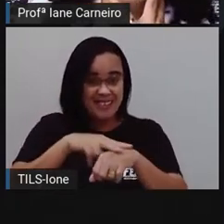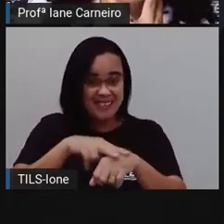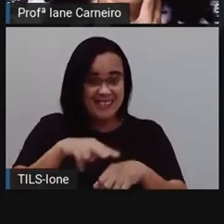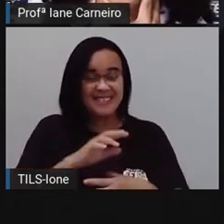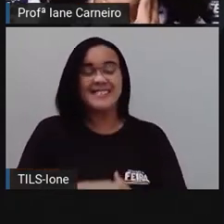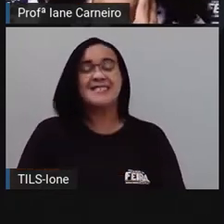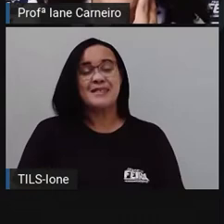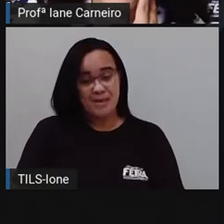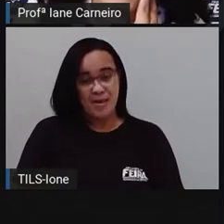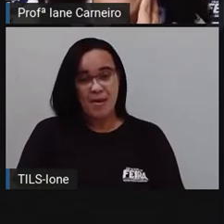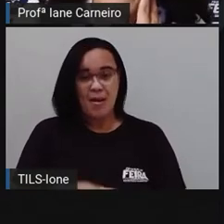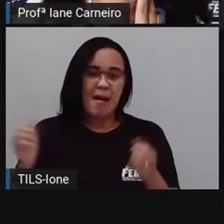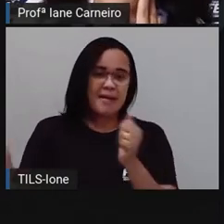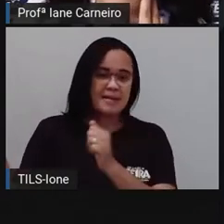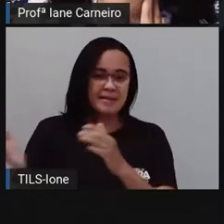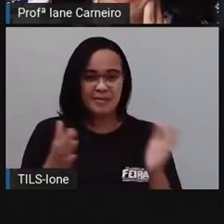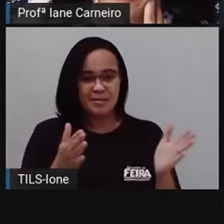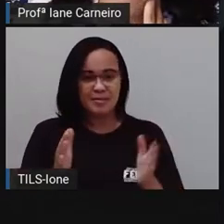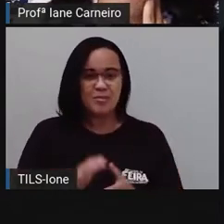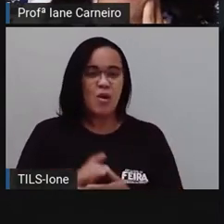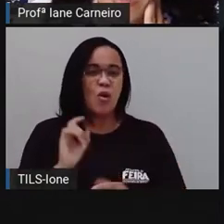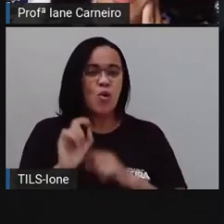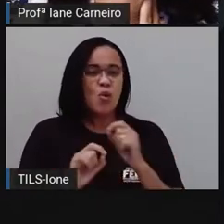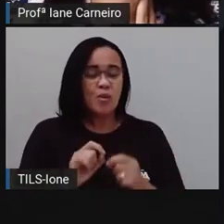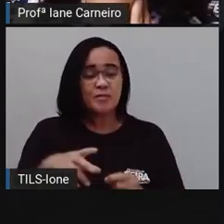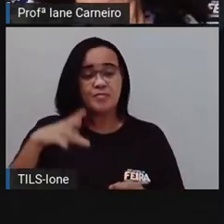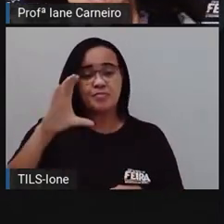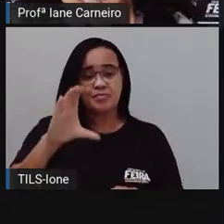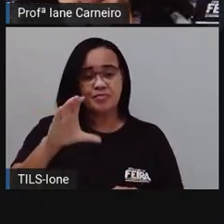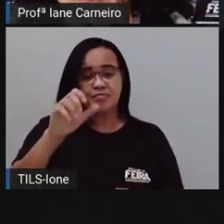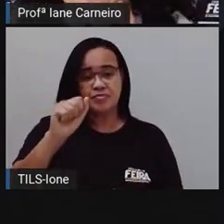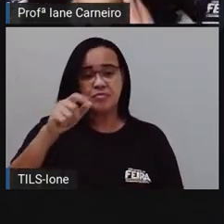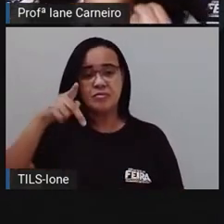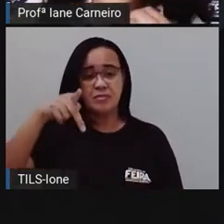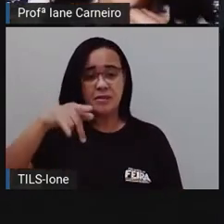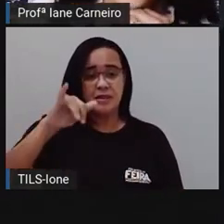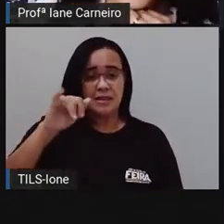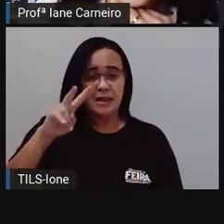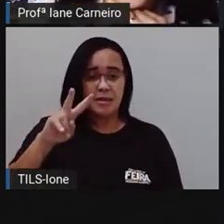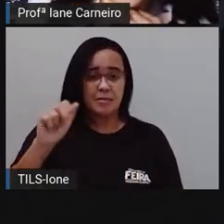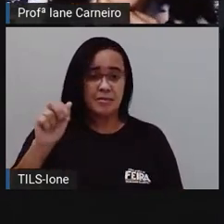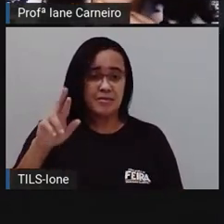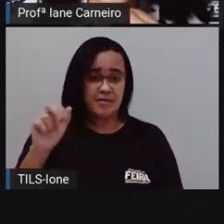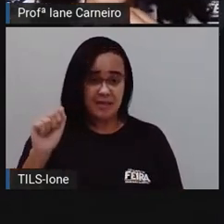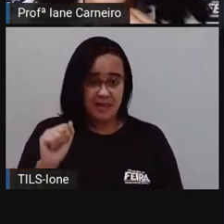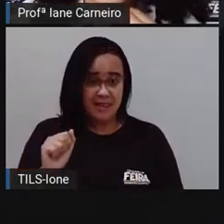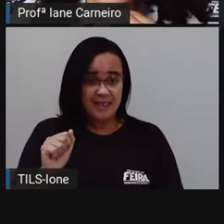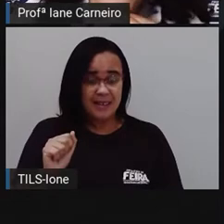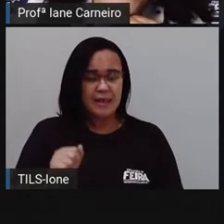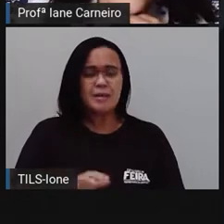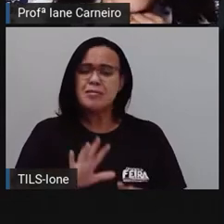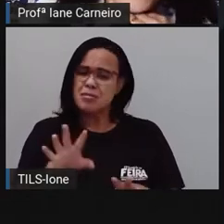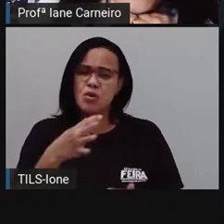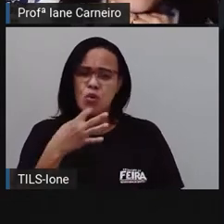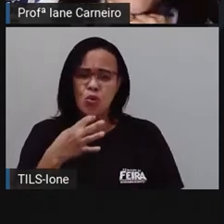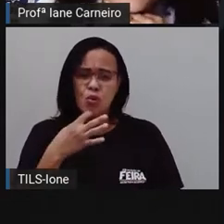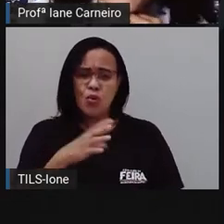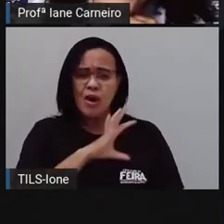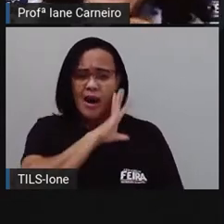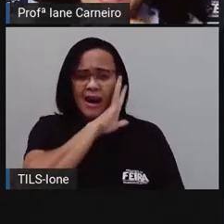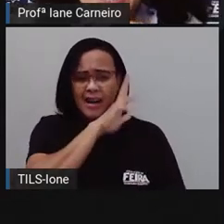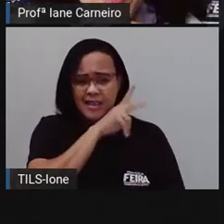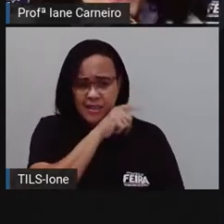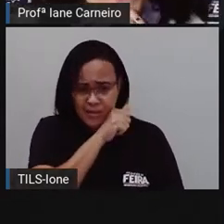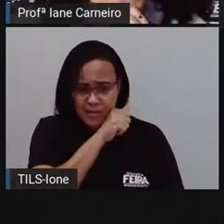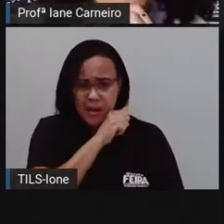Vamos pro próximo, A capivara pia. Você conhece outro animal que também